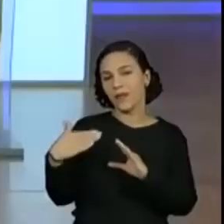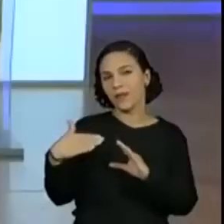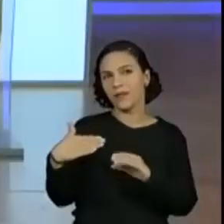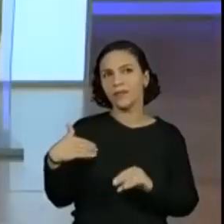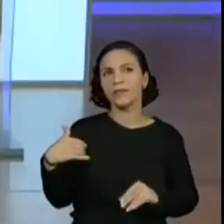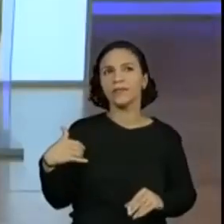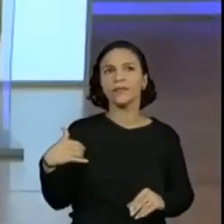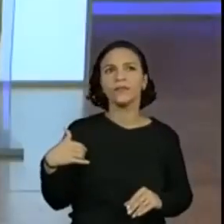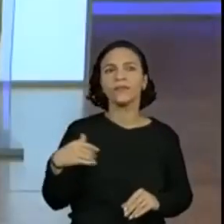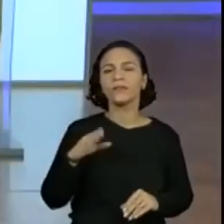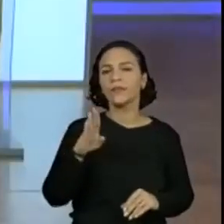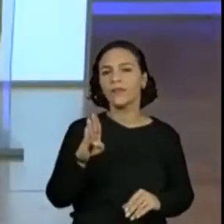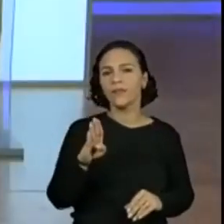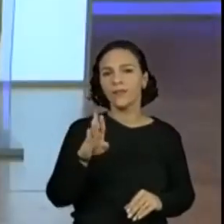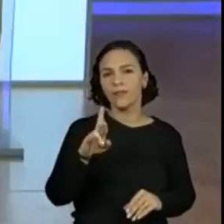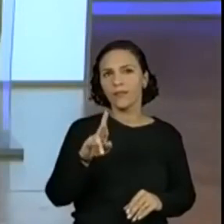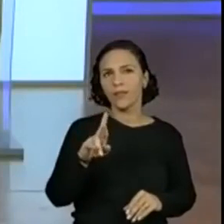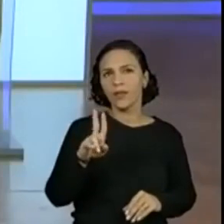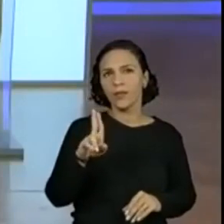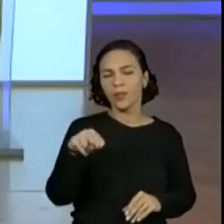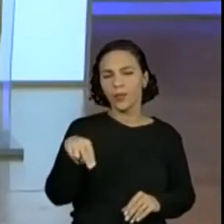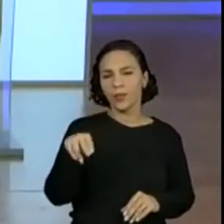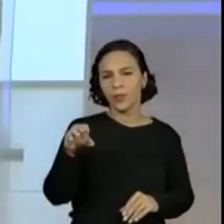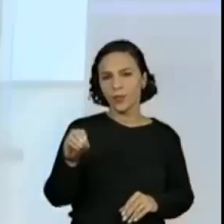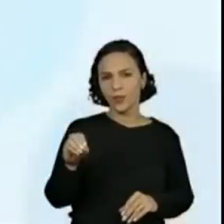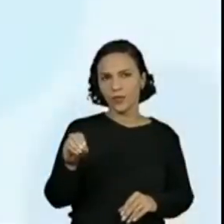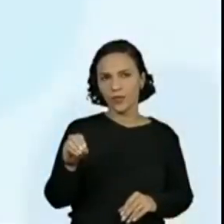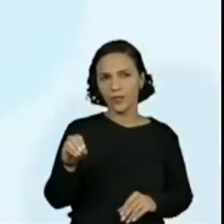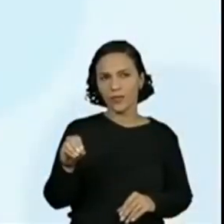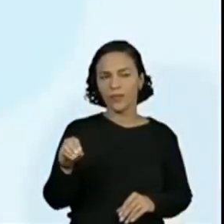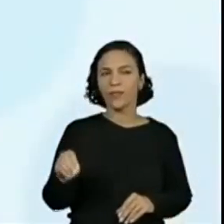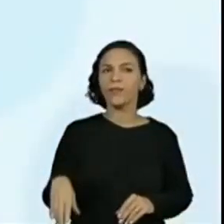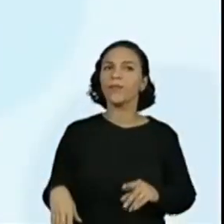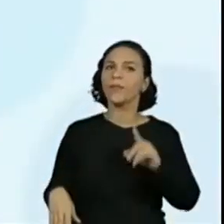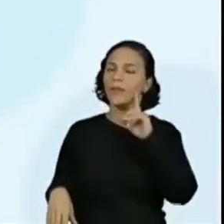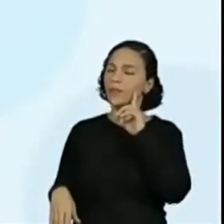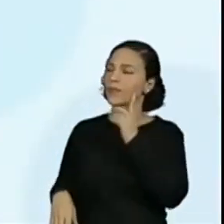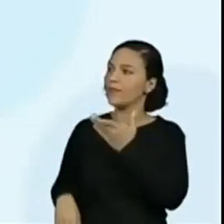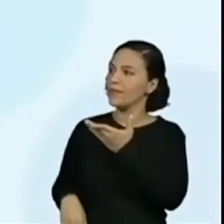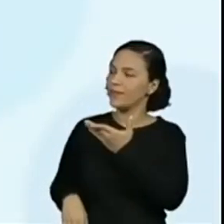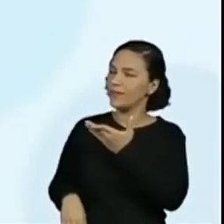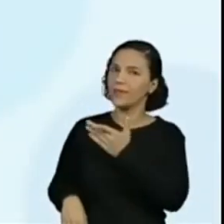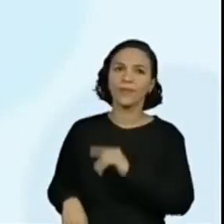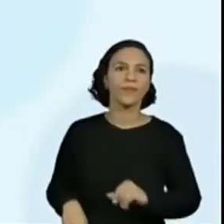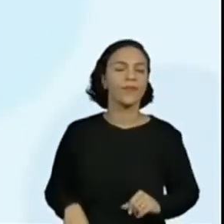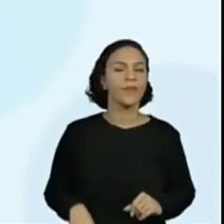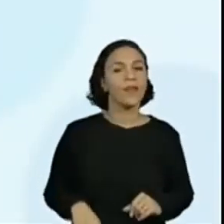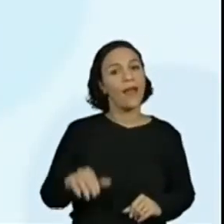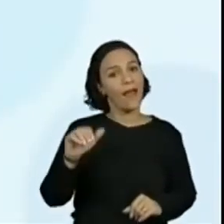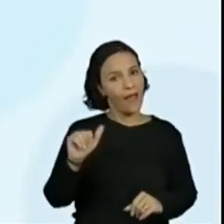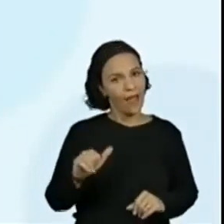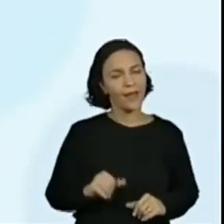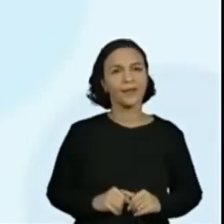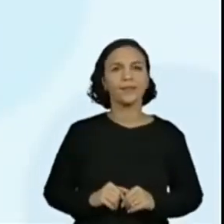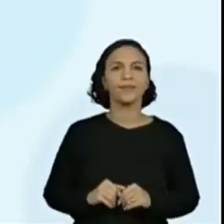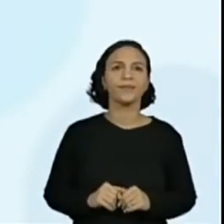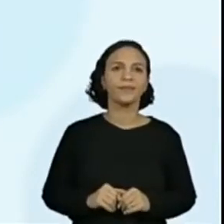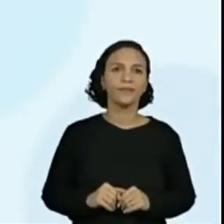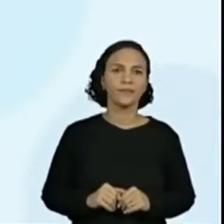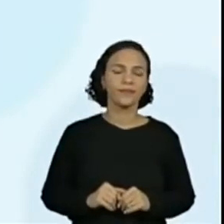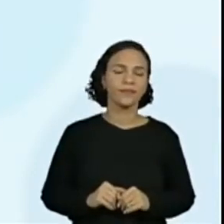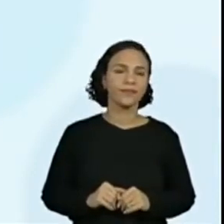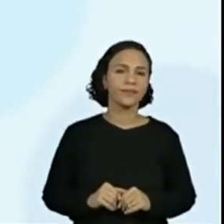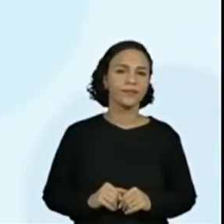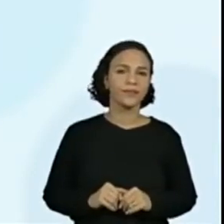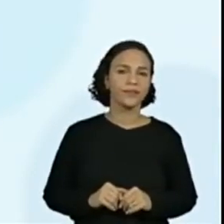Bruno tinha colocado. Então, olha lá. Uma dúzia corresponde a... Sim, porque uma